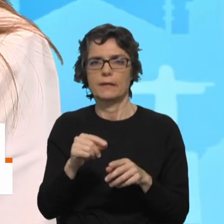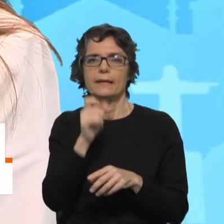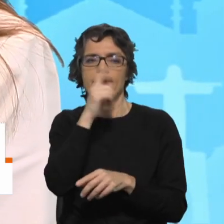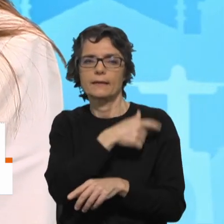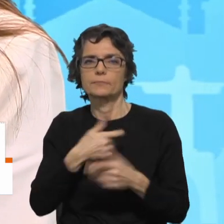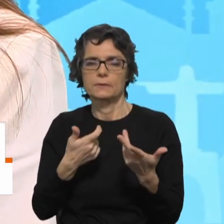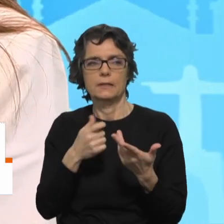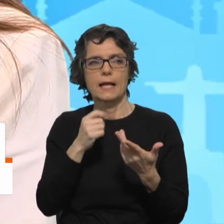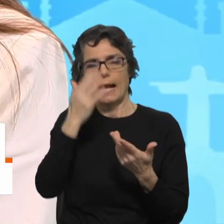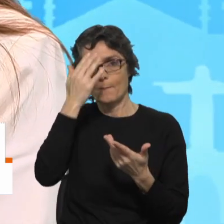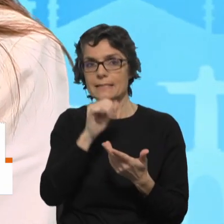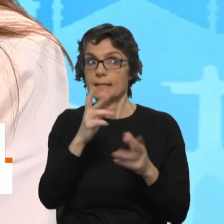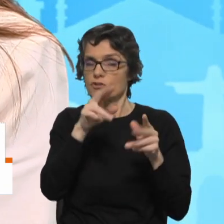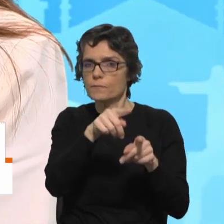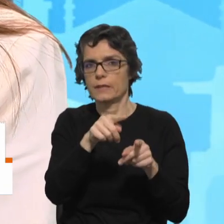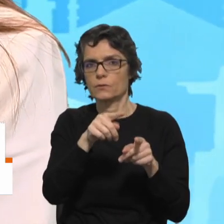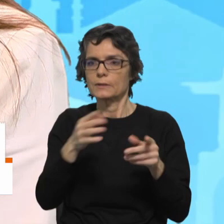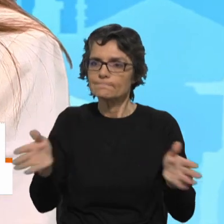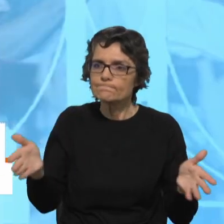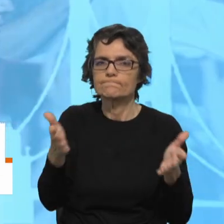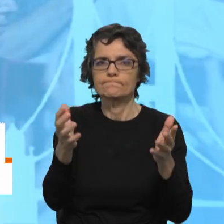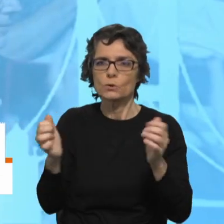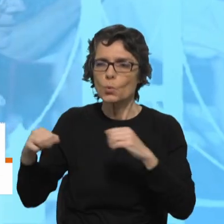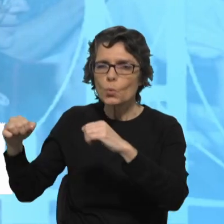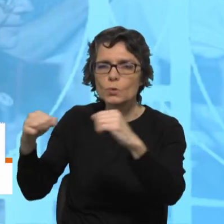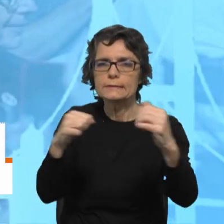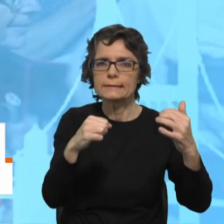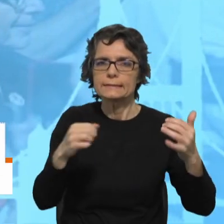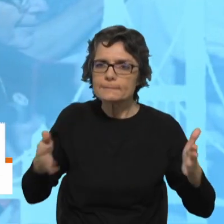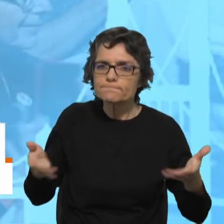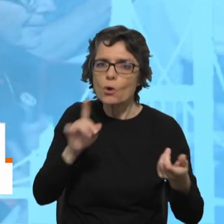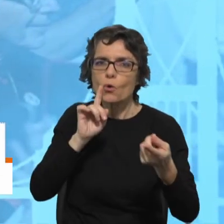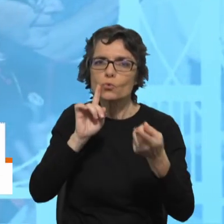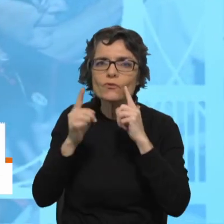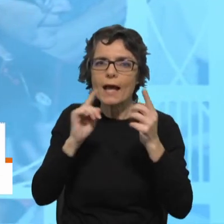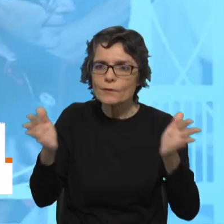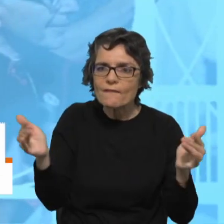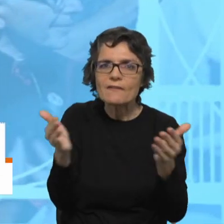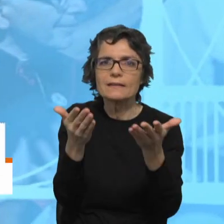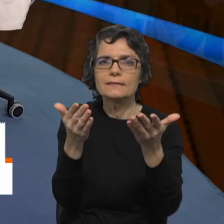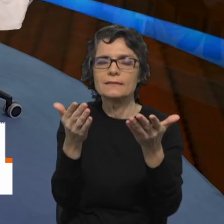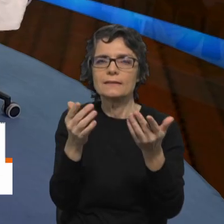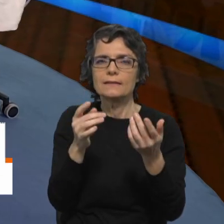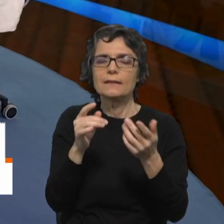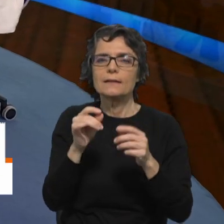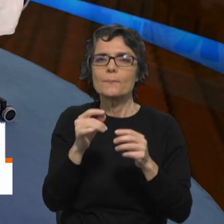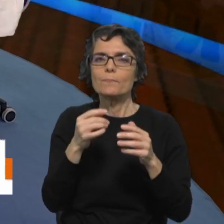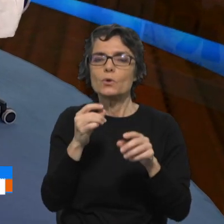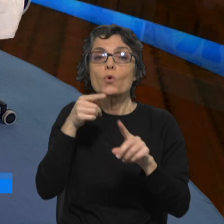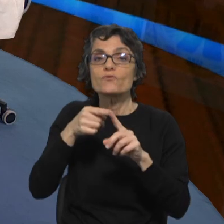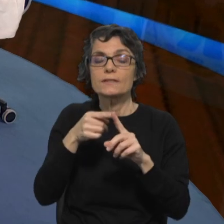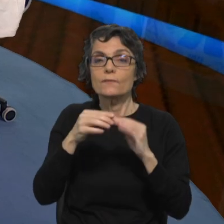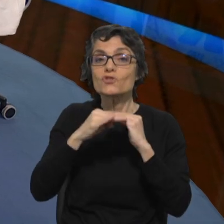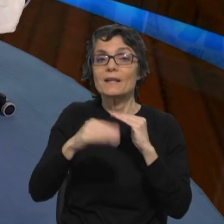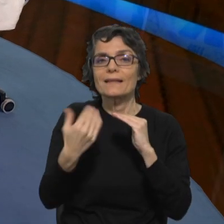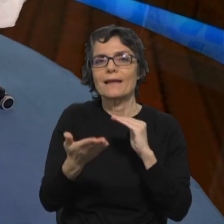consensos, de encontrar compromissos, procurando a estabilidade do país, não para deixar o que não está